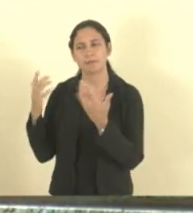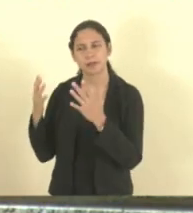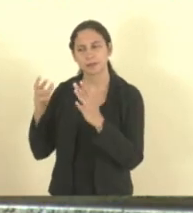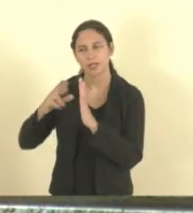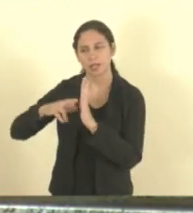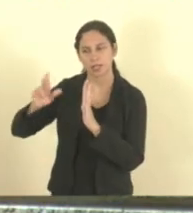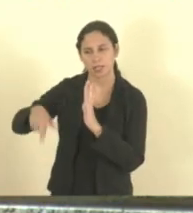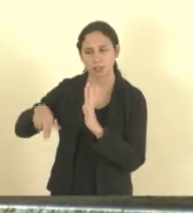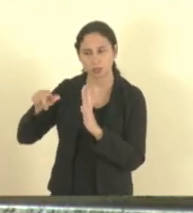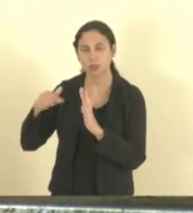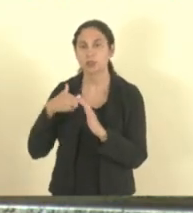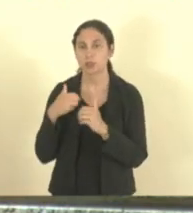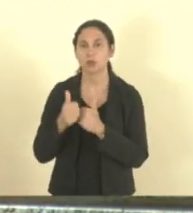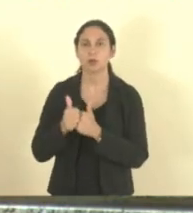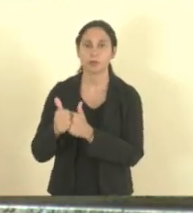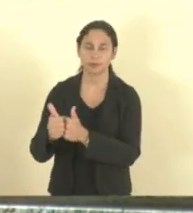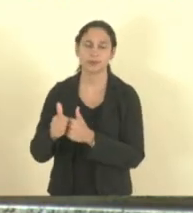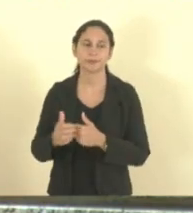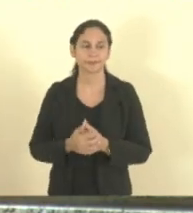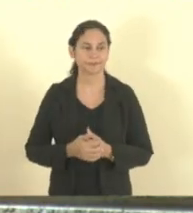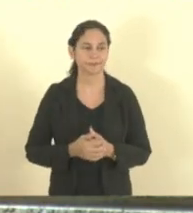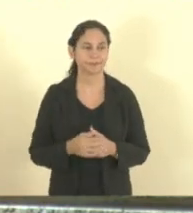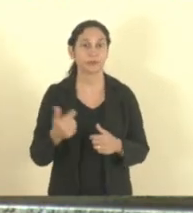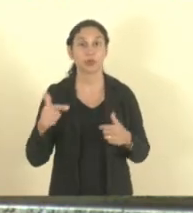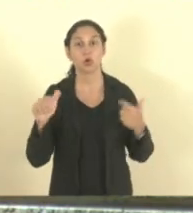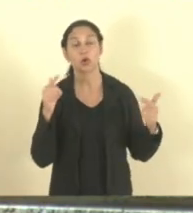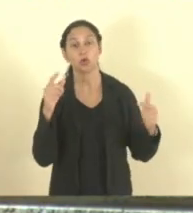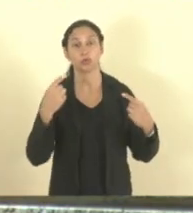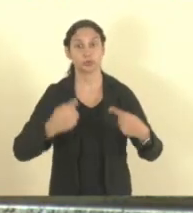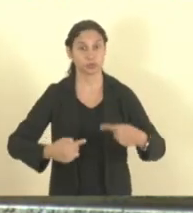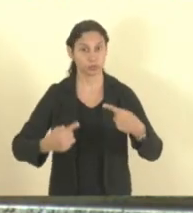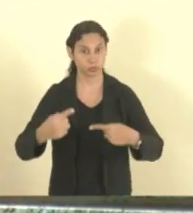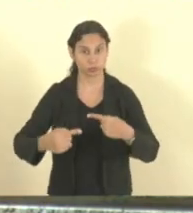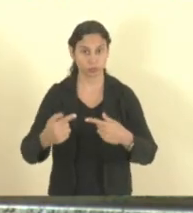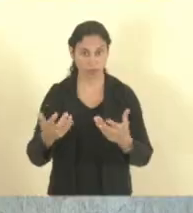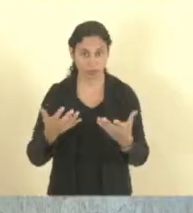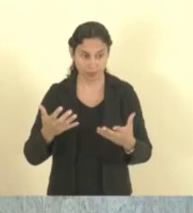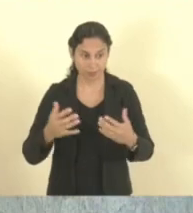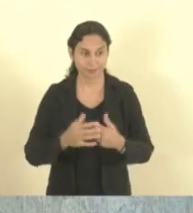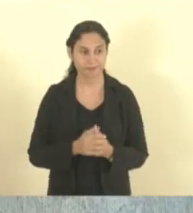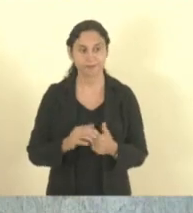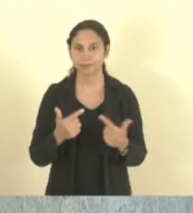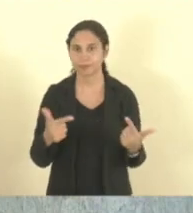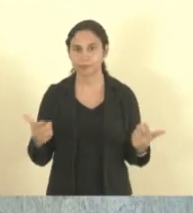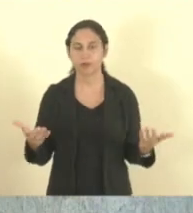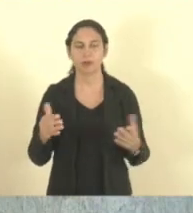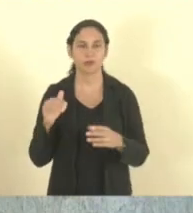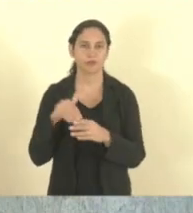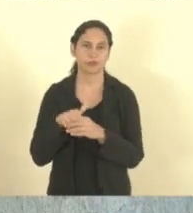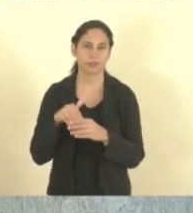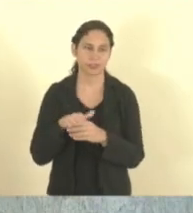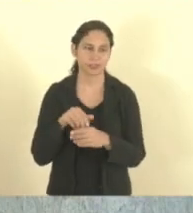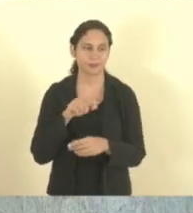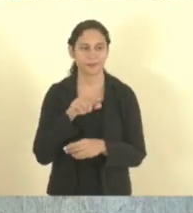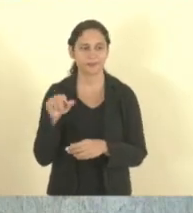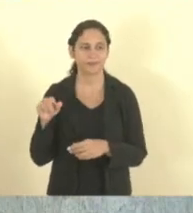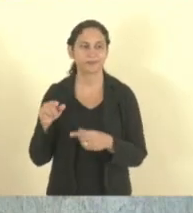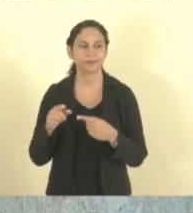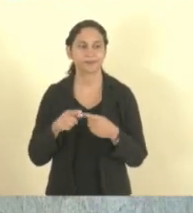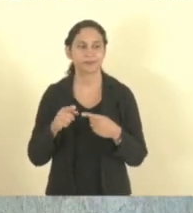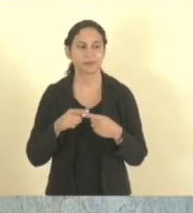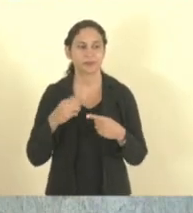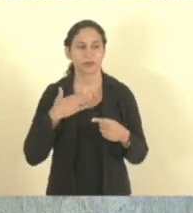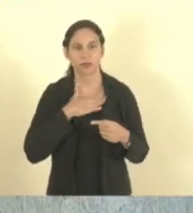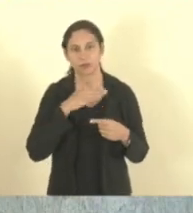adiantar que eu estaria acompanhando. Mais algum deputado? Deputada, eu gostaria de discutir a matéria? Não entendo, coloco em votação. Como vota o Coronel Wellington?